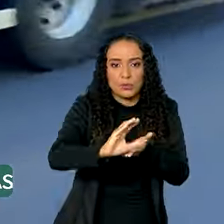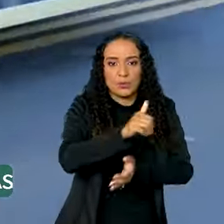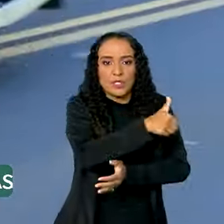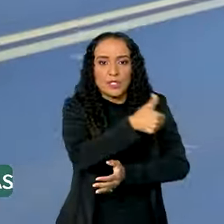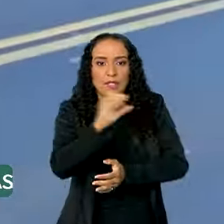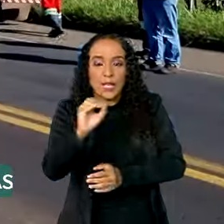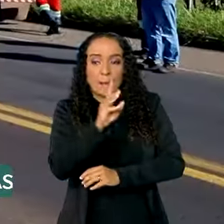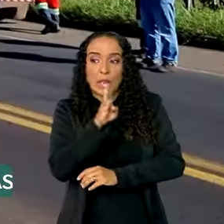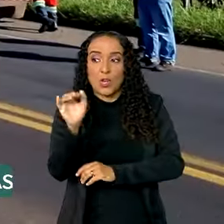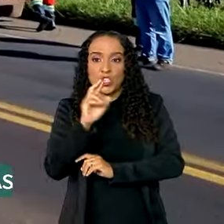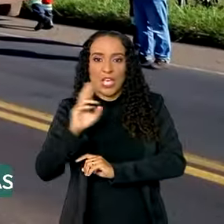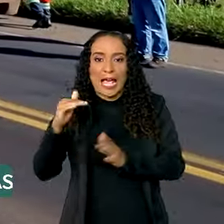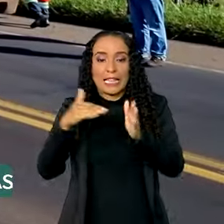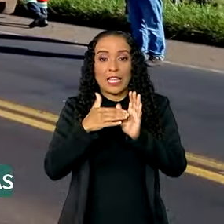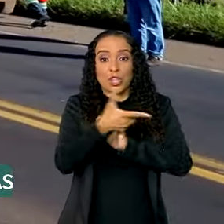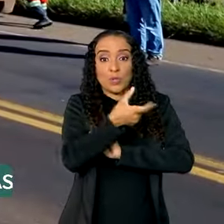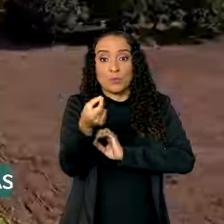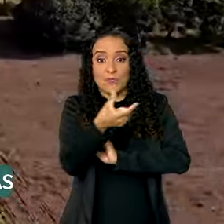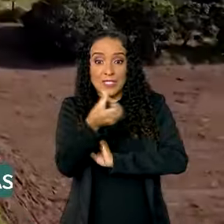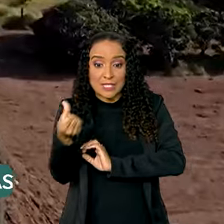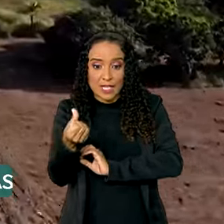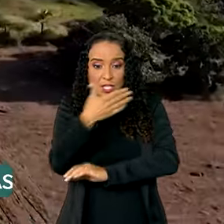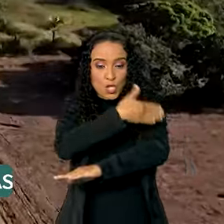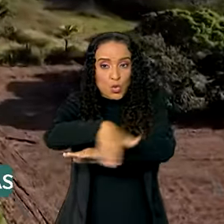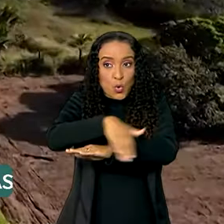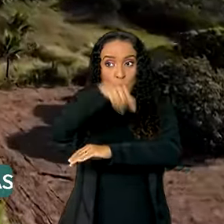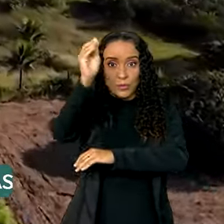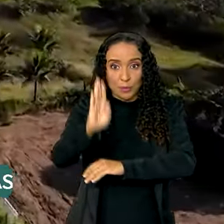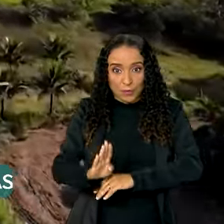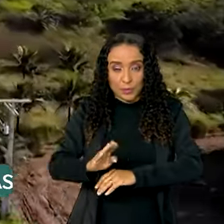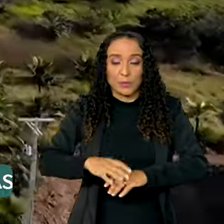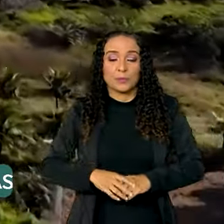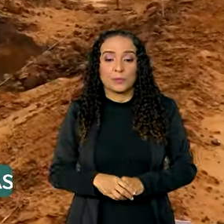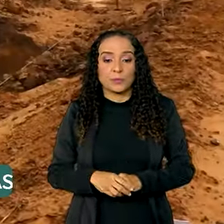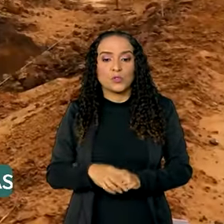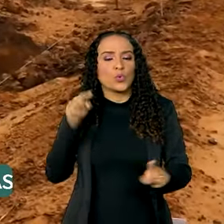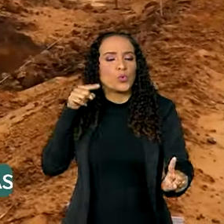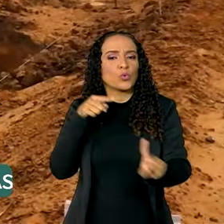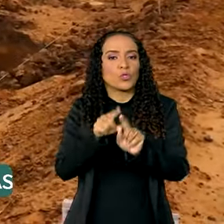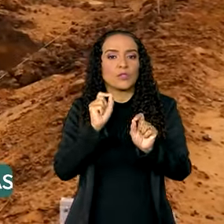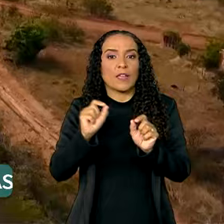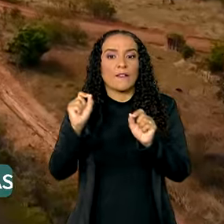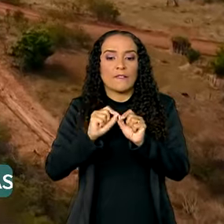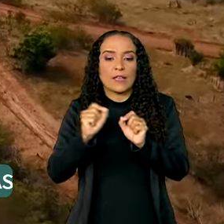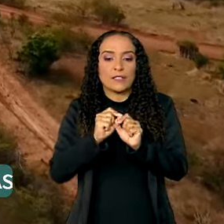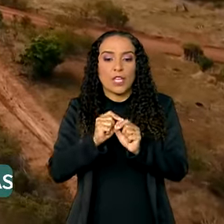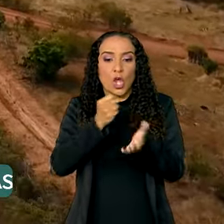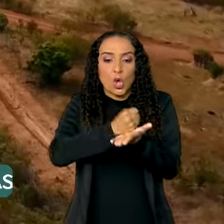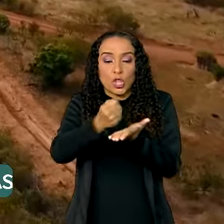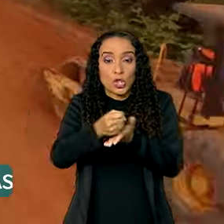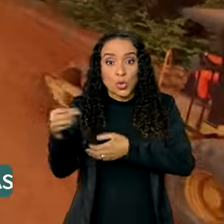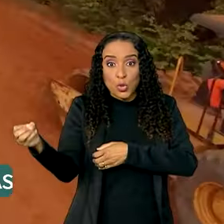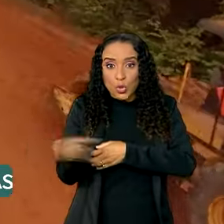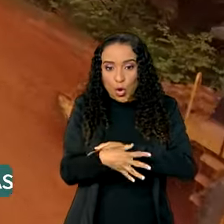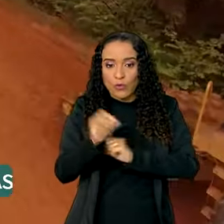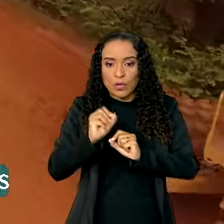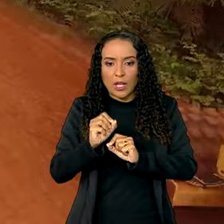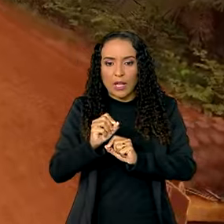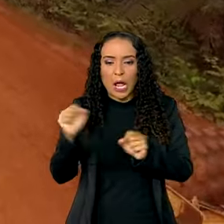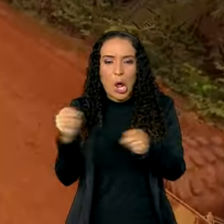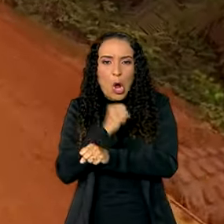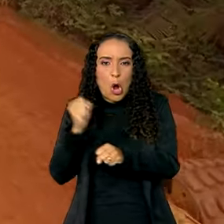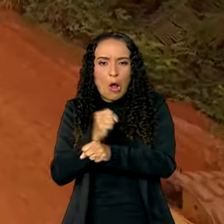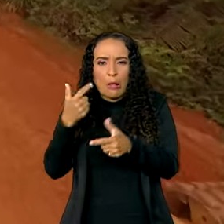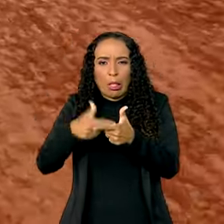bilhões de reais até 2026 em rodovias brasileiras. O objetivo é fazer um novo contrato para que obras